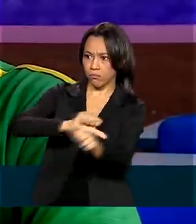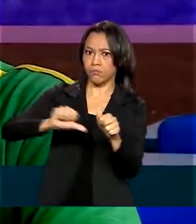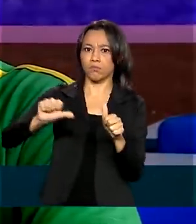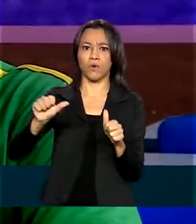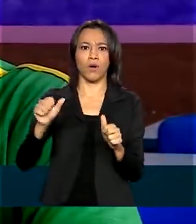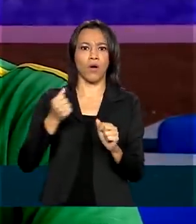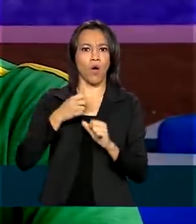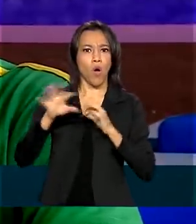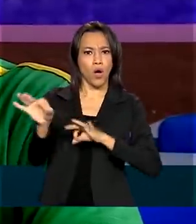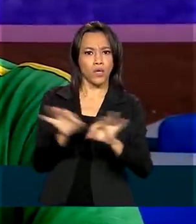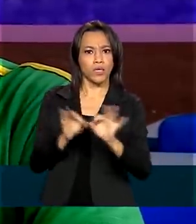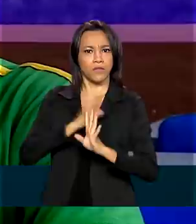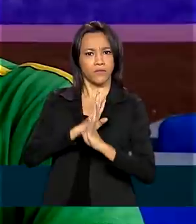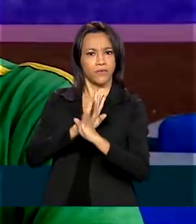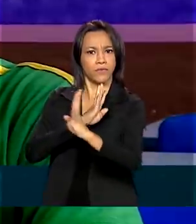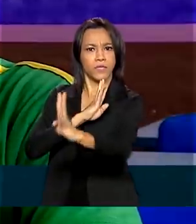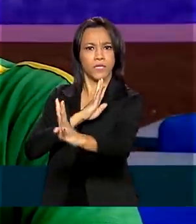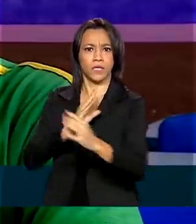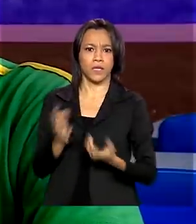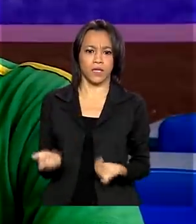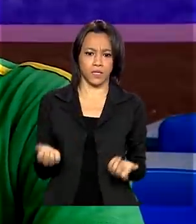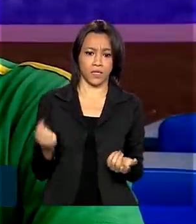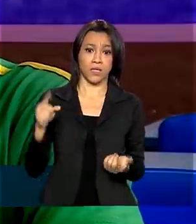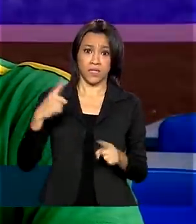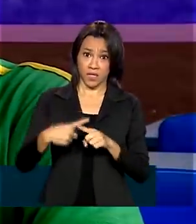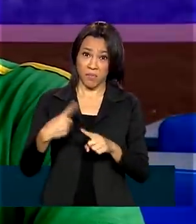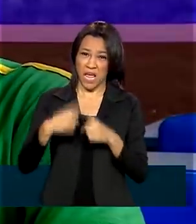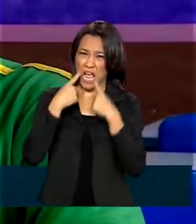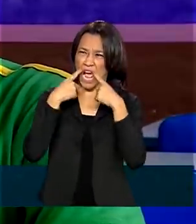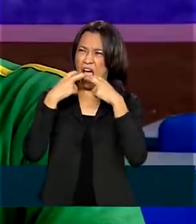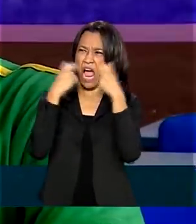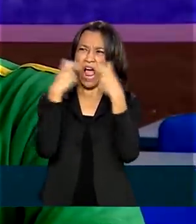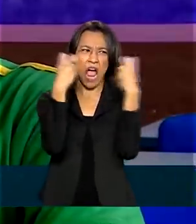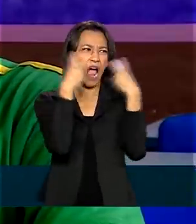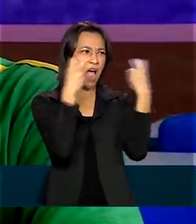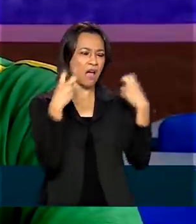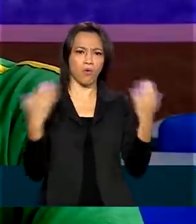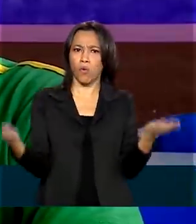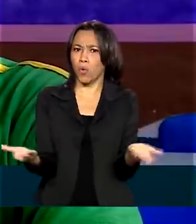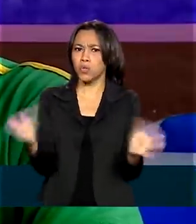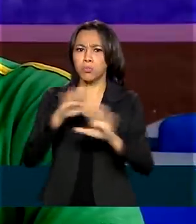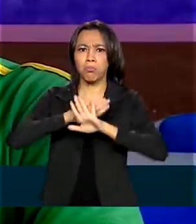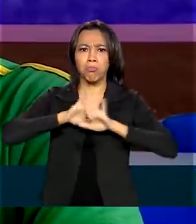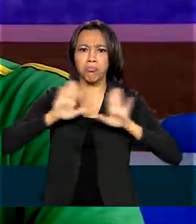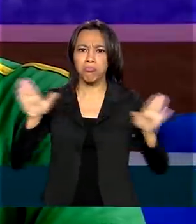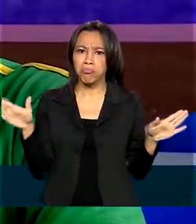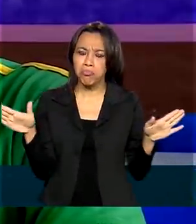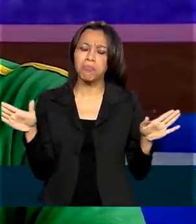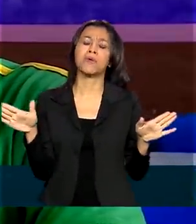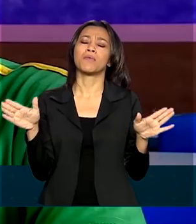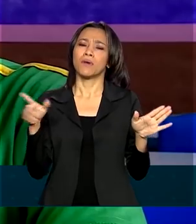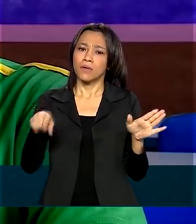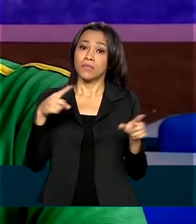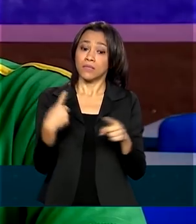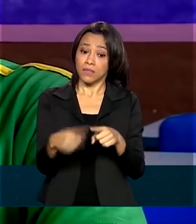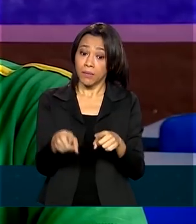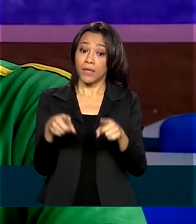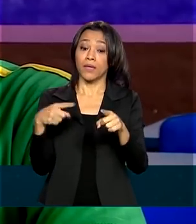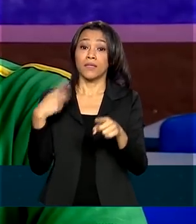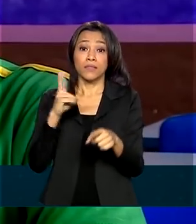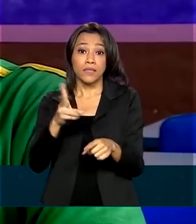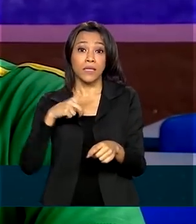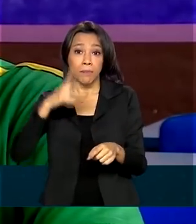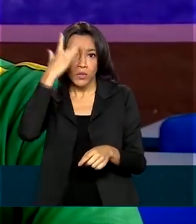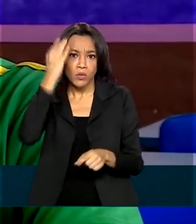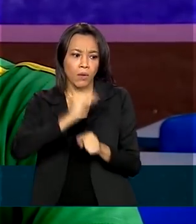professores saindo da sala, aquela bagunça era gritaria para tudo que era lado, agora não. E os monitores ficam no corredor para cuidar,